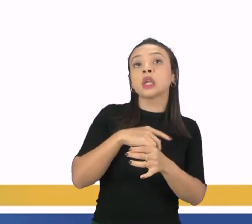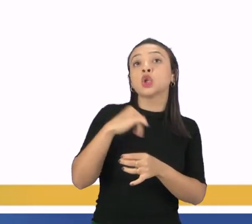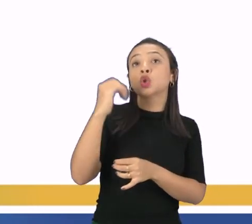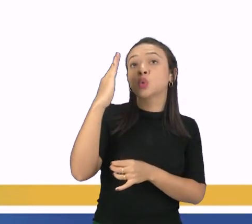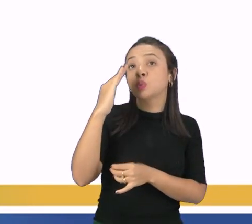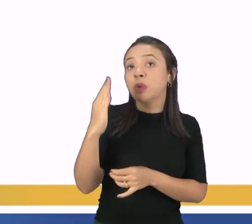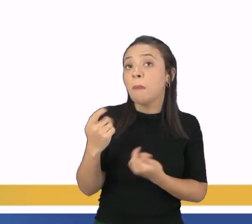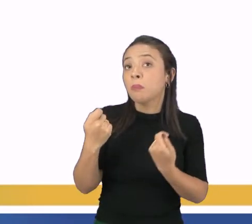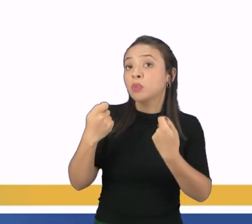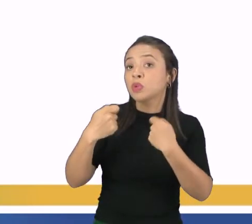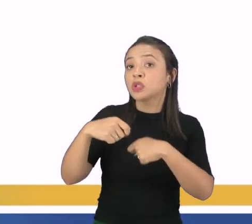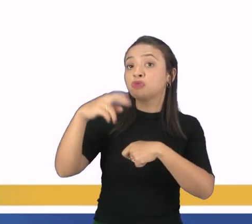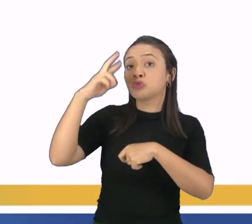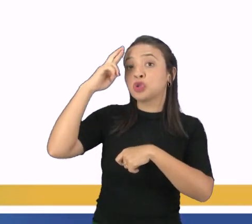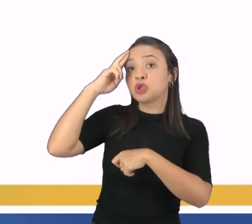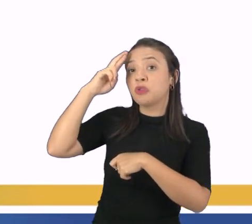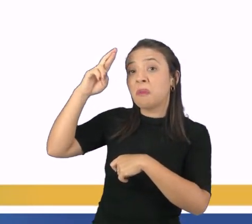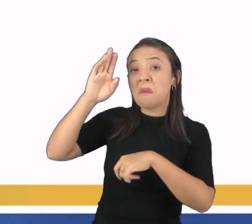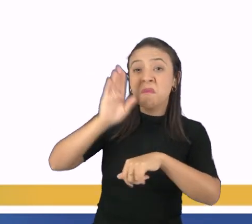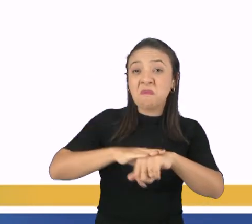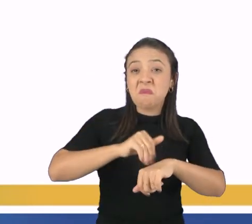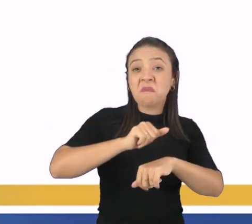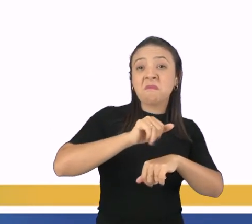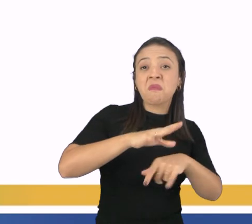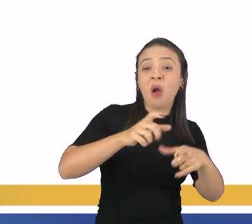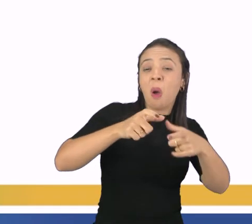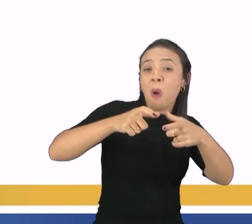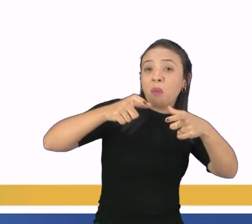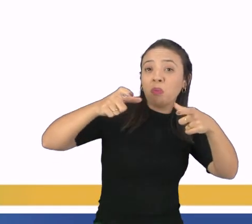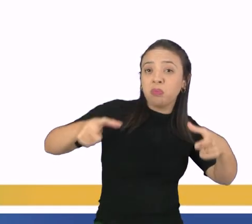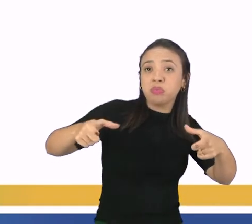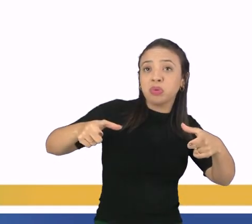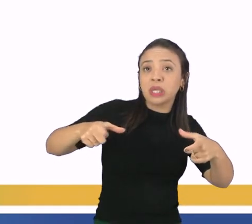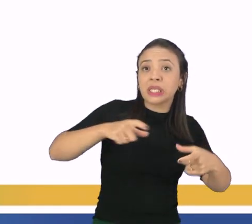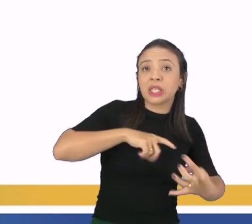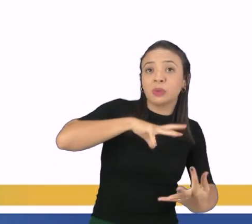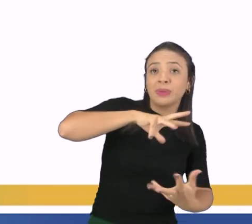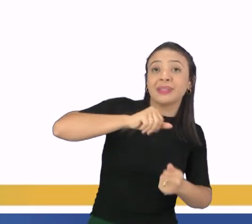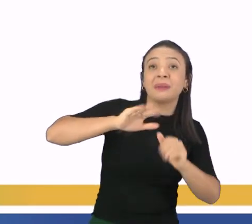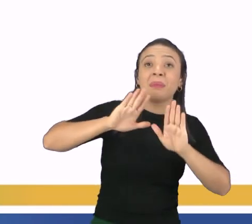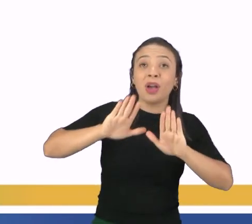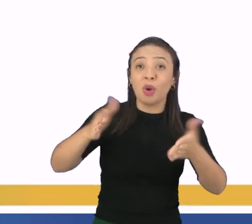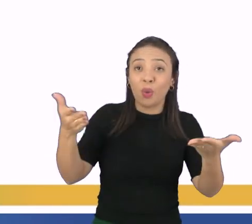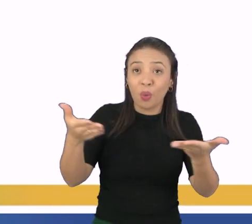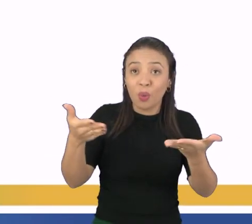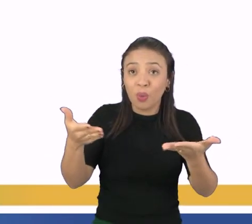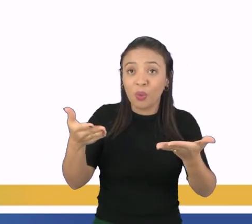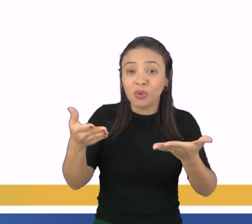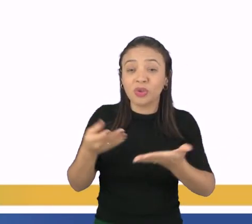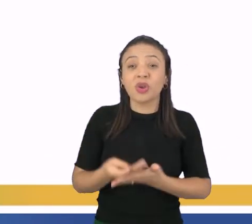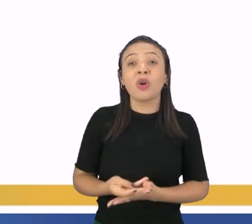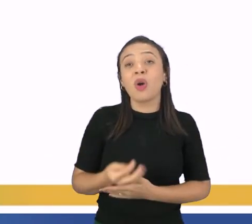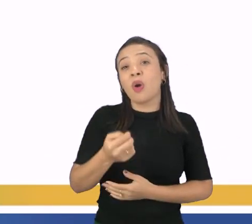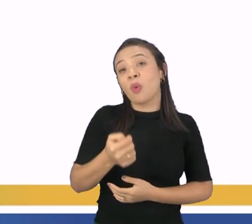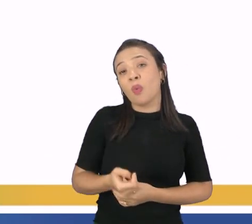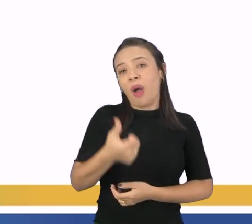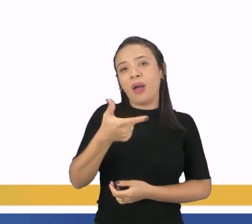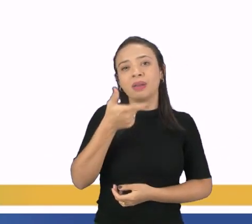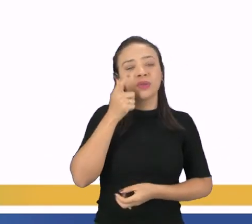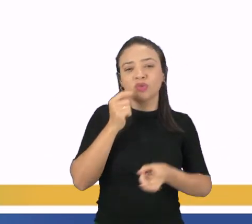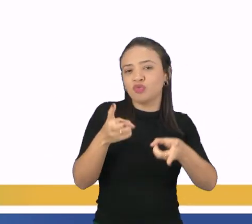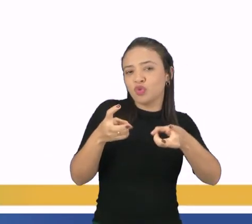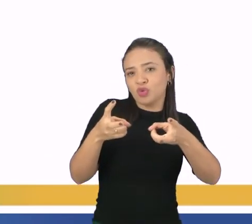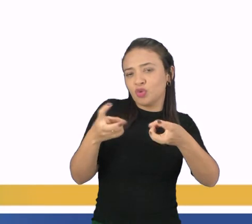Brasil pode ser dono de uma das maiores reservas de terras raras do planeta mas hoje praticamente não